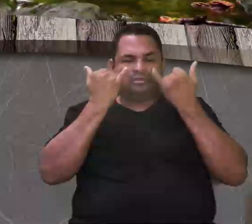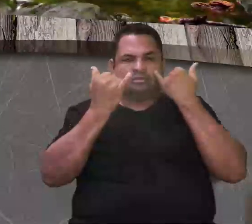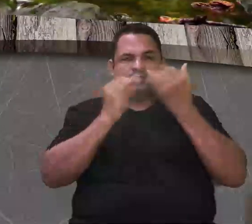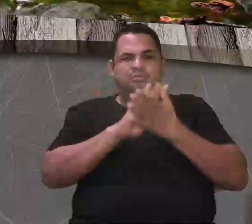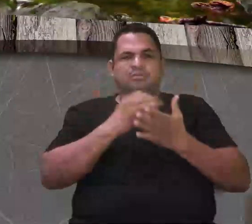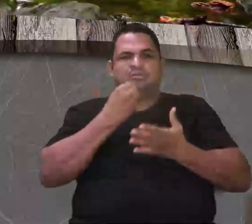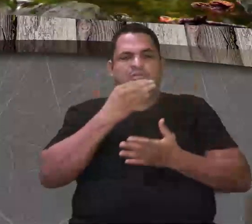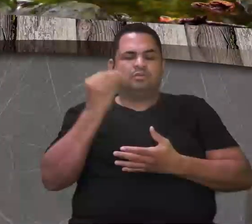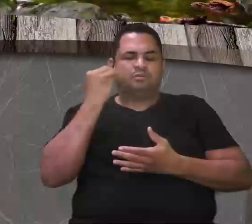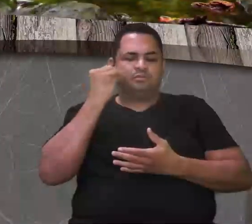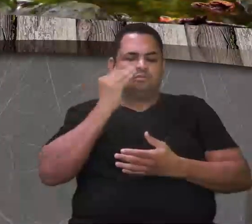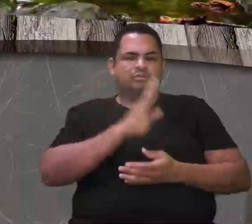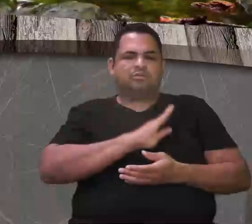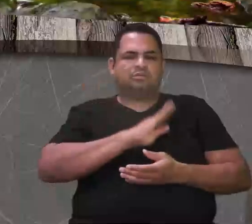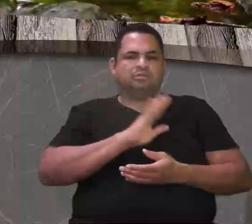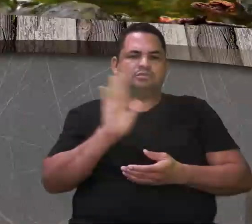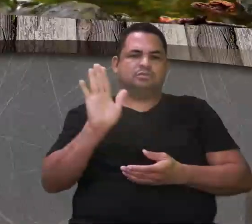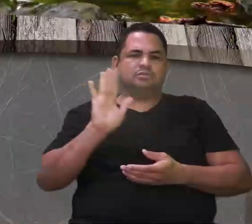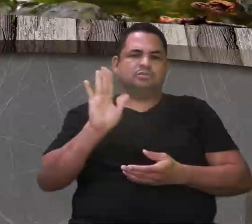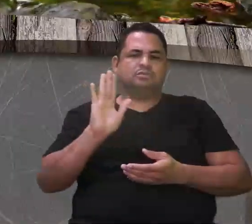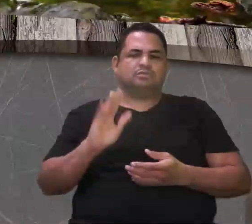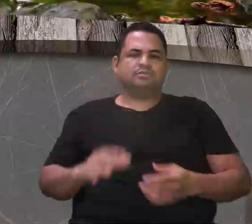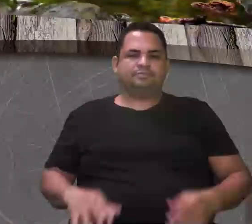Tá bom? Um beijo no coração. Tchau, tchau.